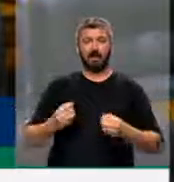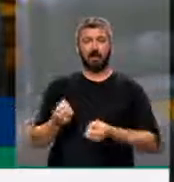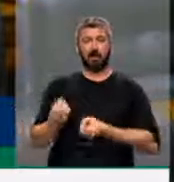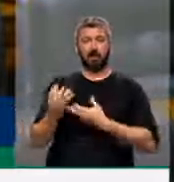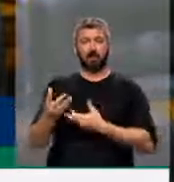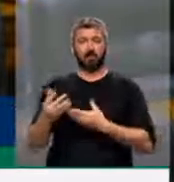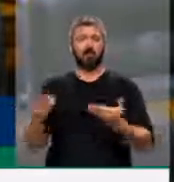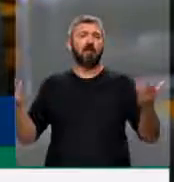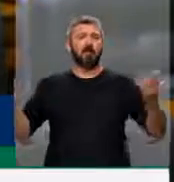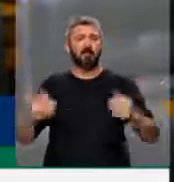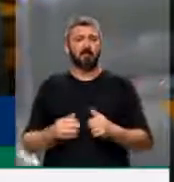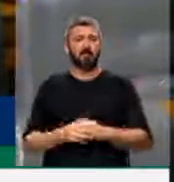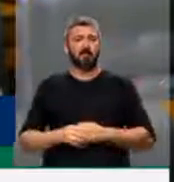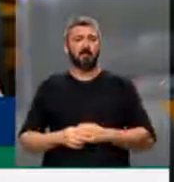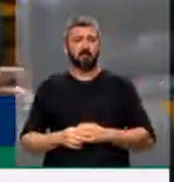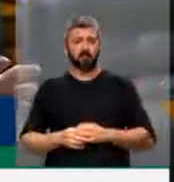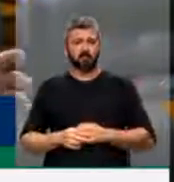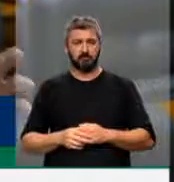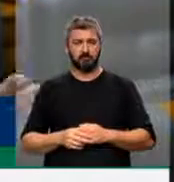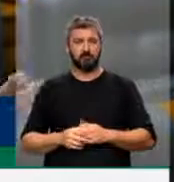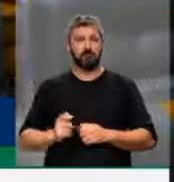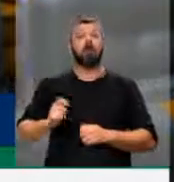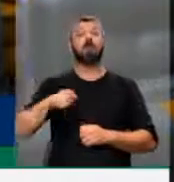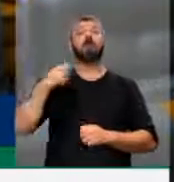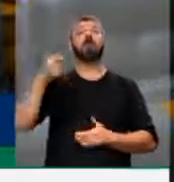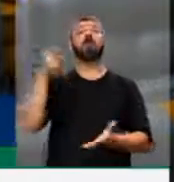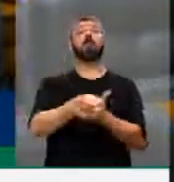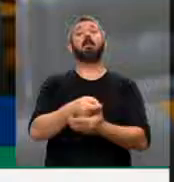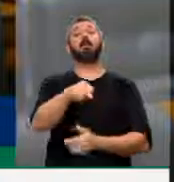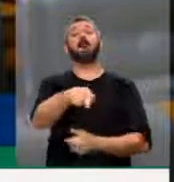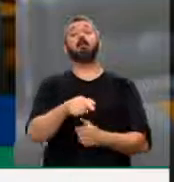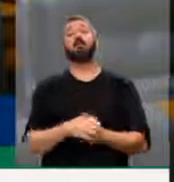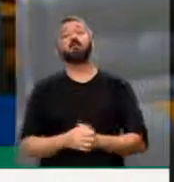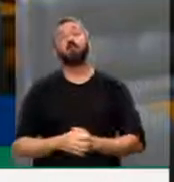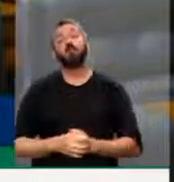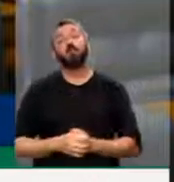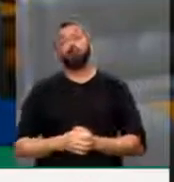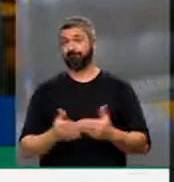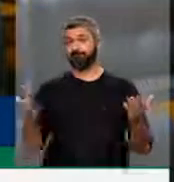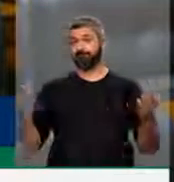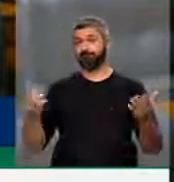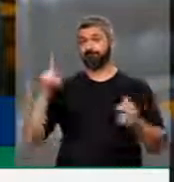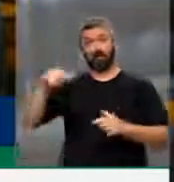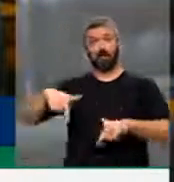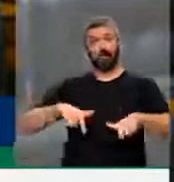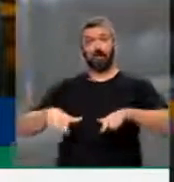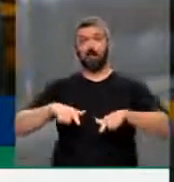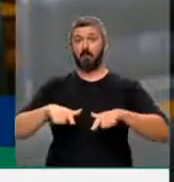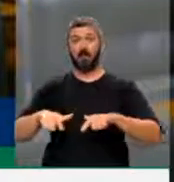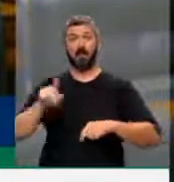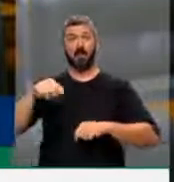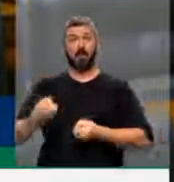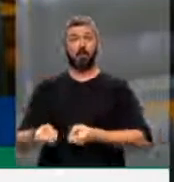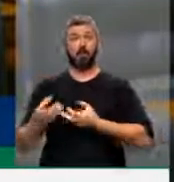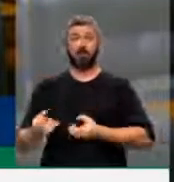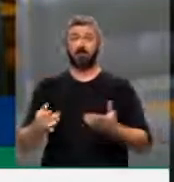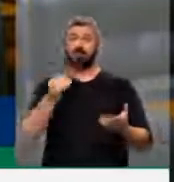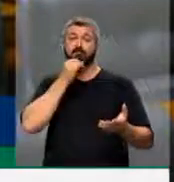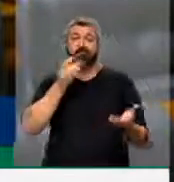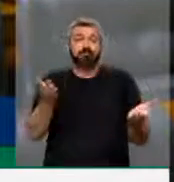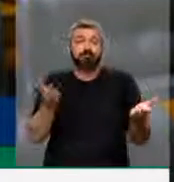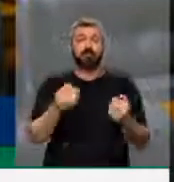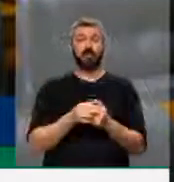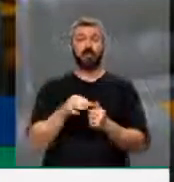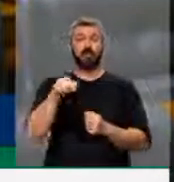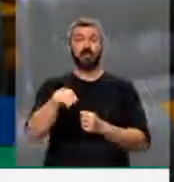Afinal, concluo, quem vai pagar esta conta? Quem trabalha, quem produz. Infelizmente,